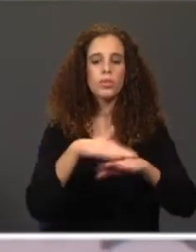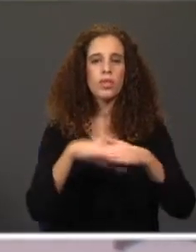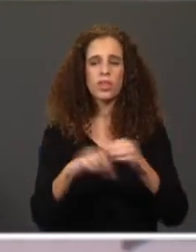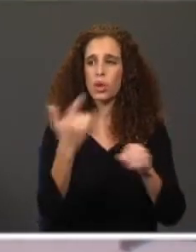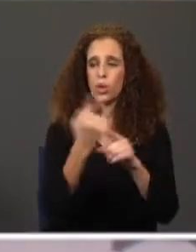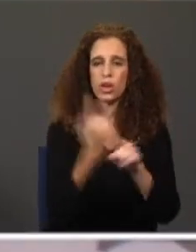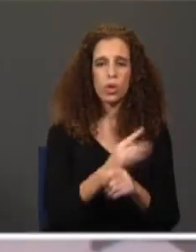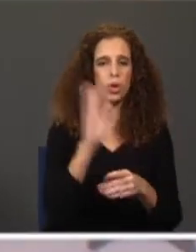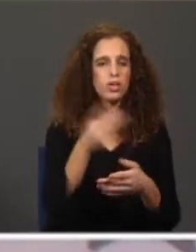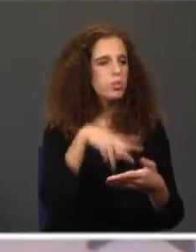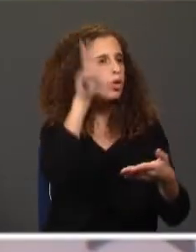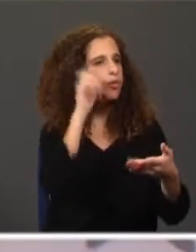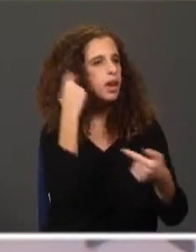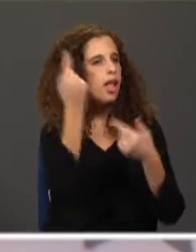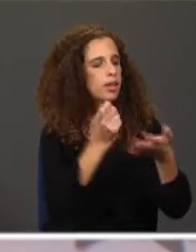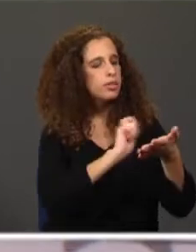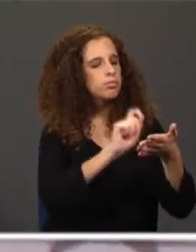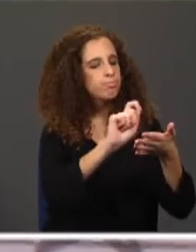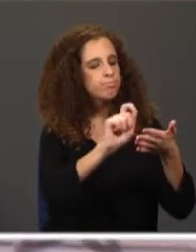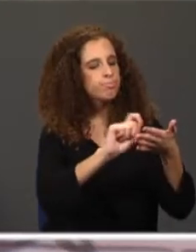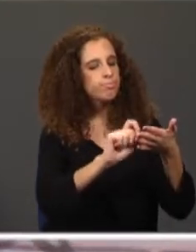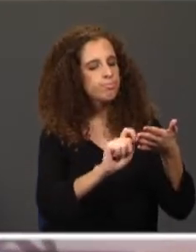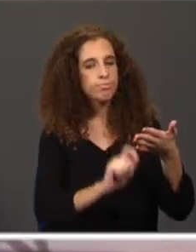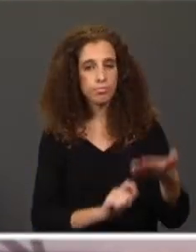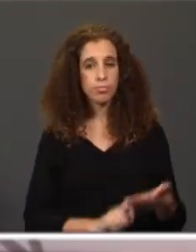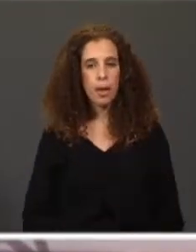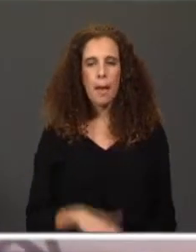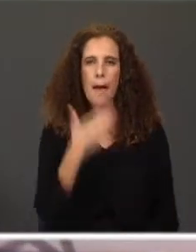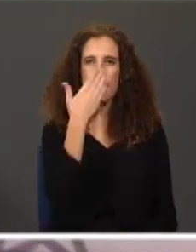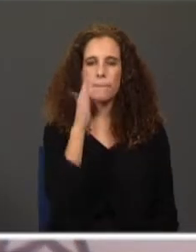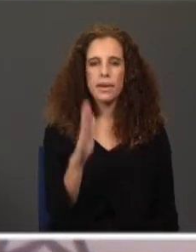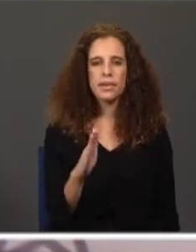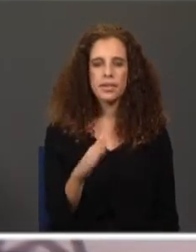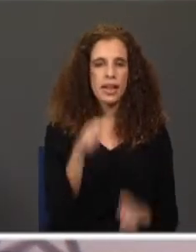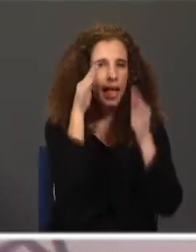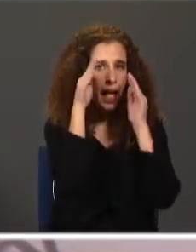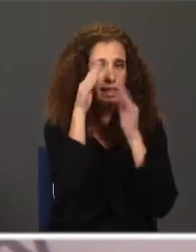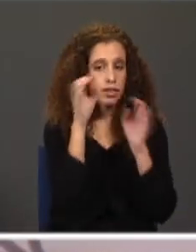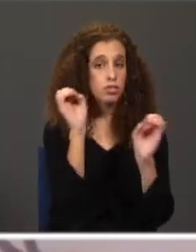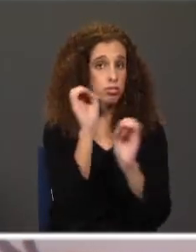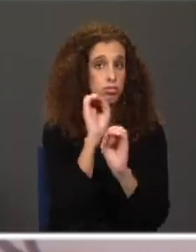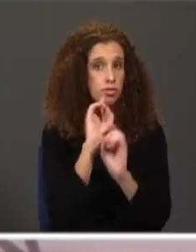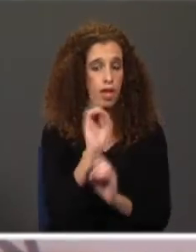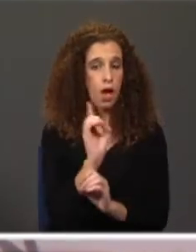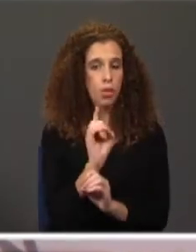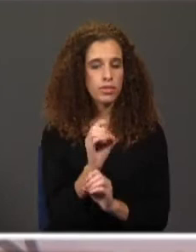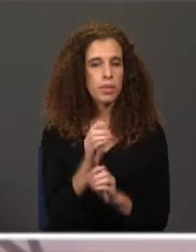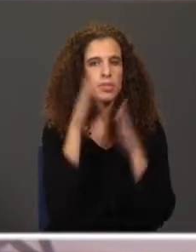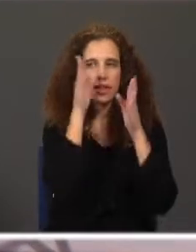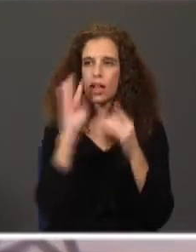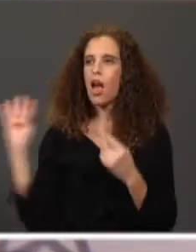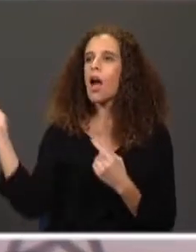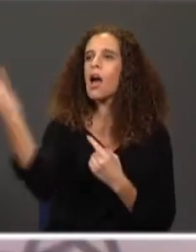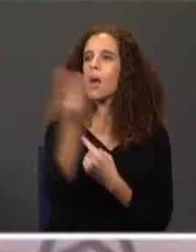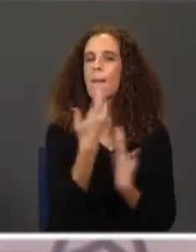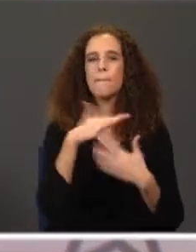outra coisa, quando estamos a ouvir alguém. Parece que não estamos atentos, estamos atentos ao que nos rodeia, mas